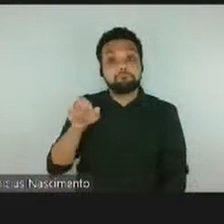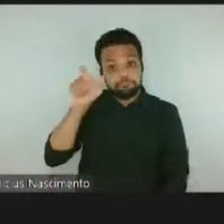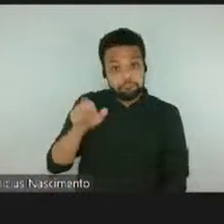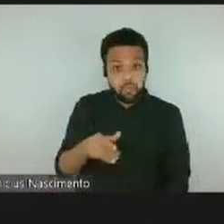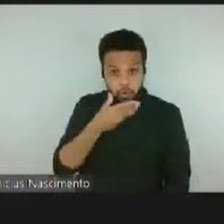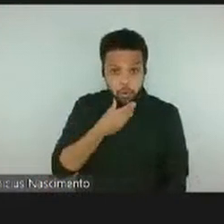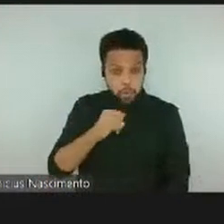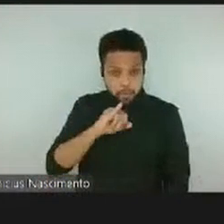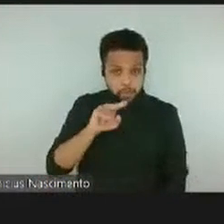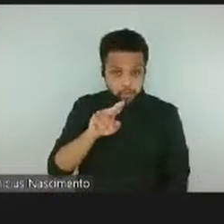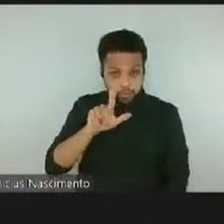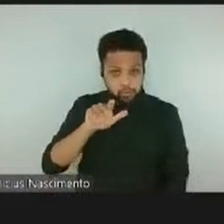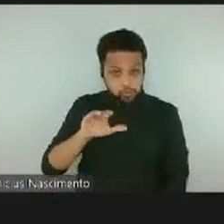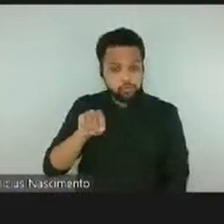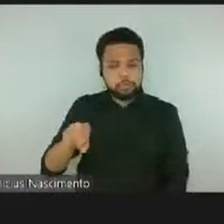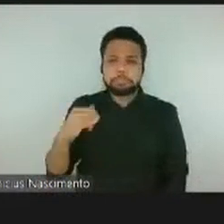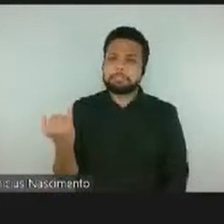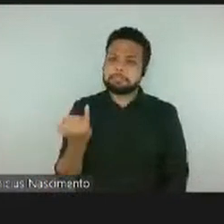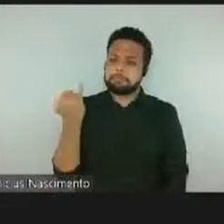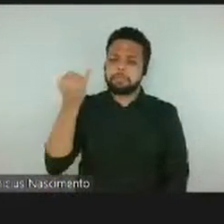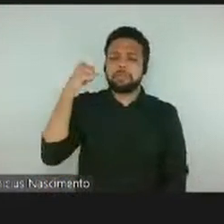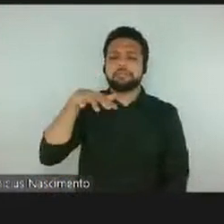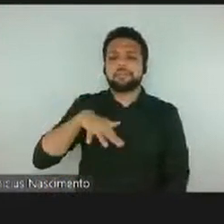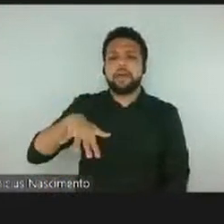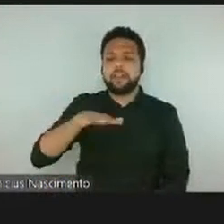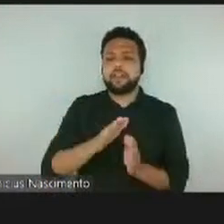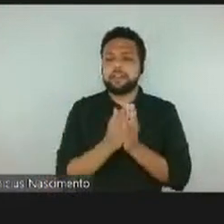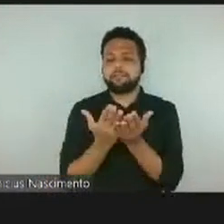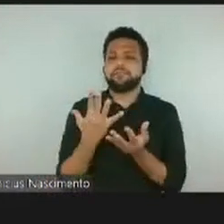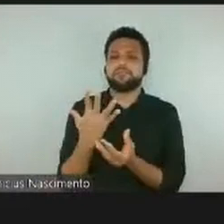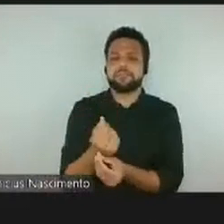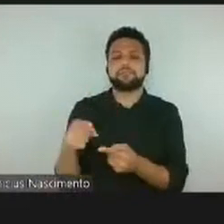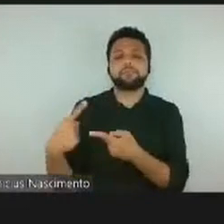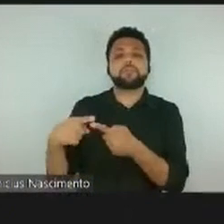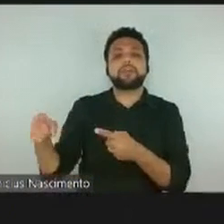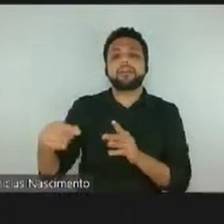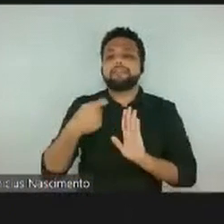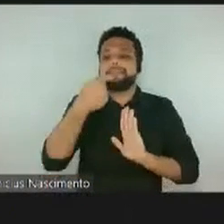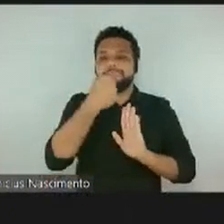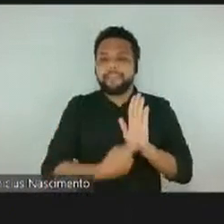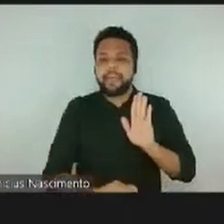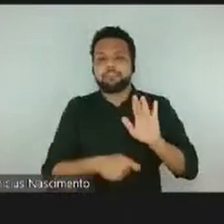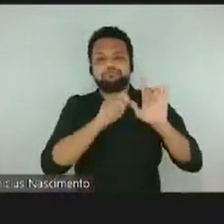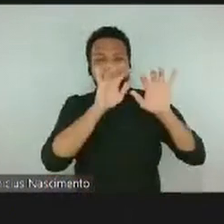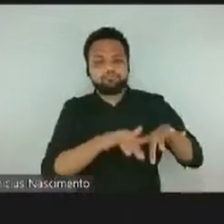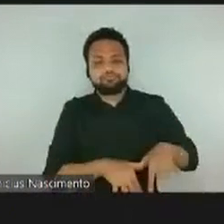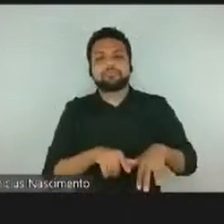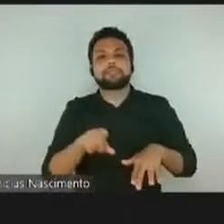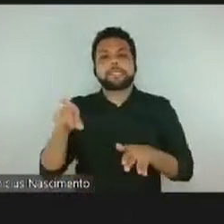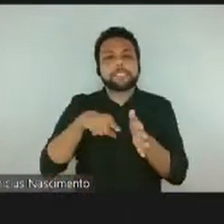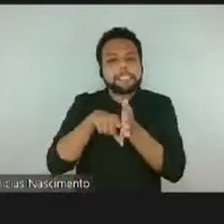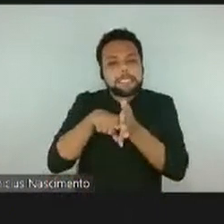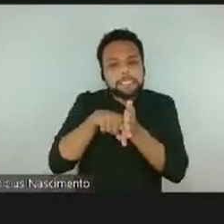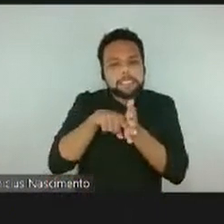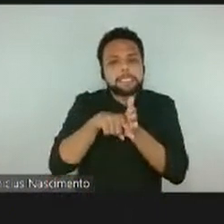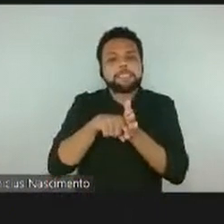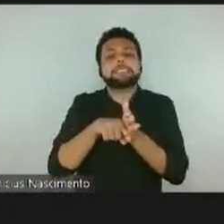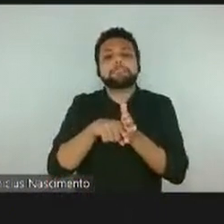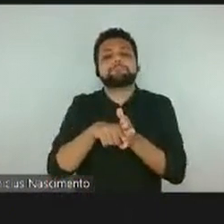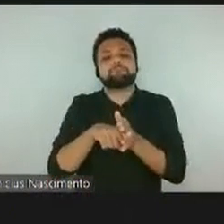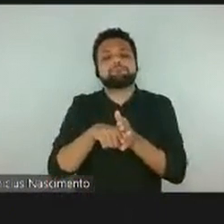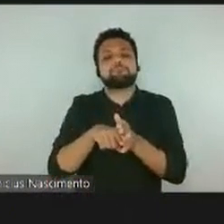área de livros de artista porque ele escreve textos sobre isso, ele pesquisa e produz. O